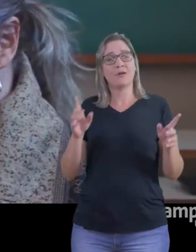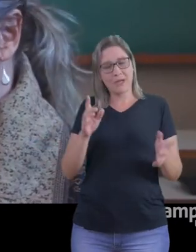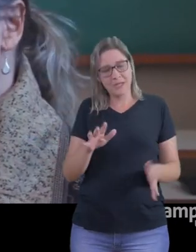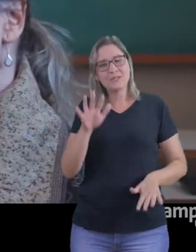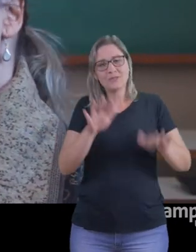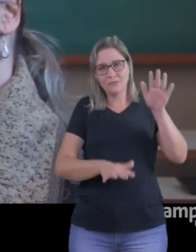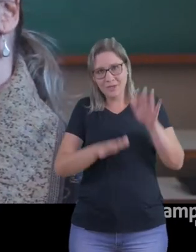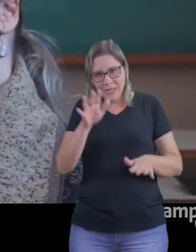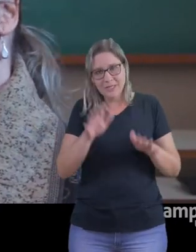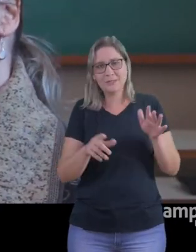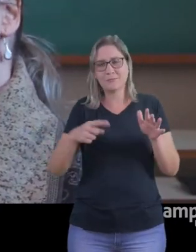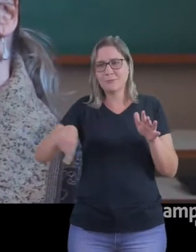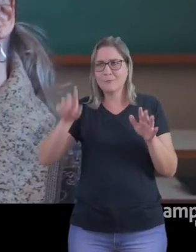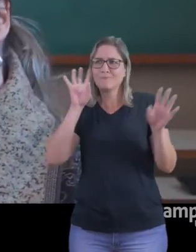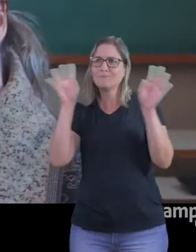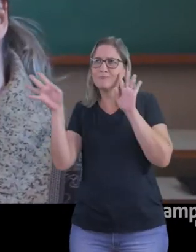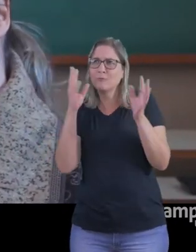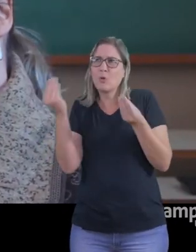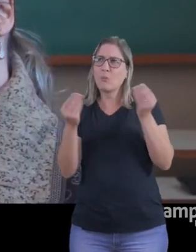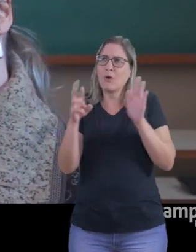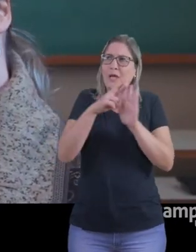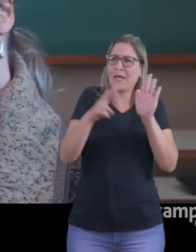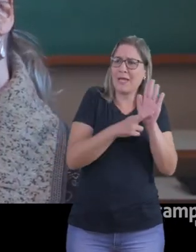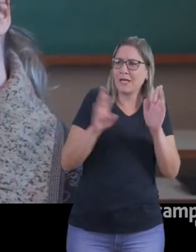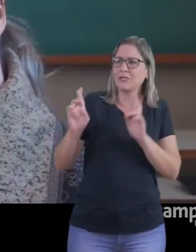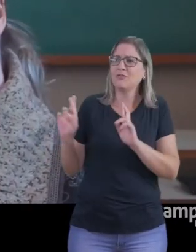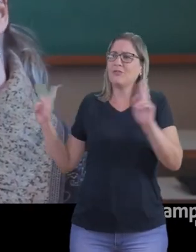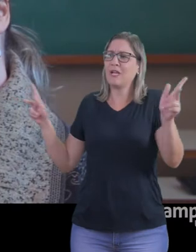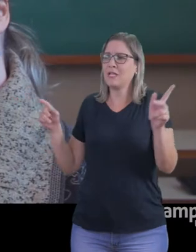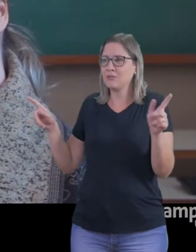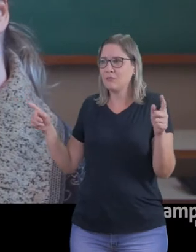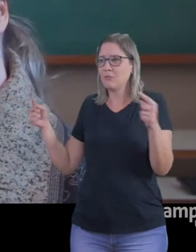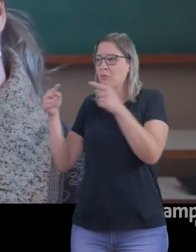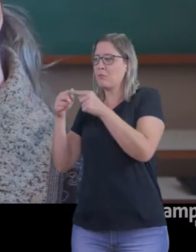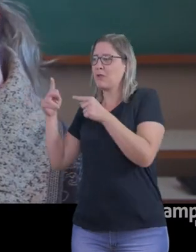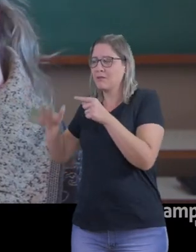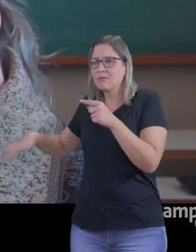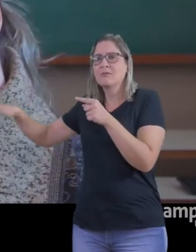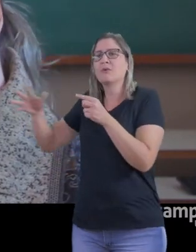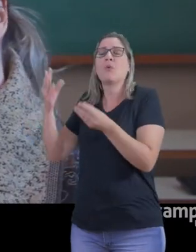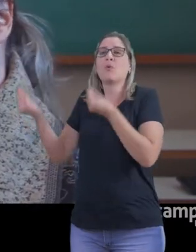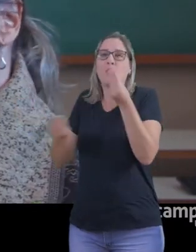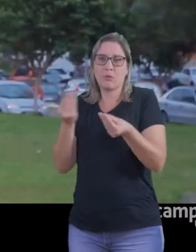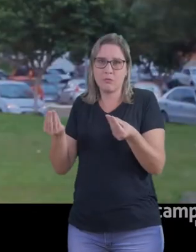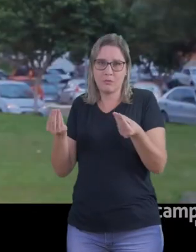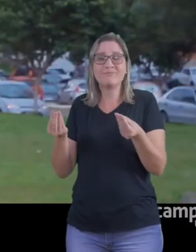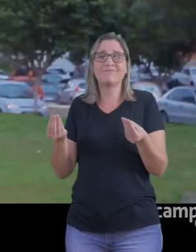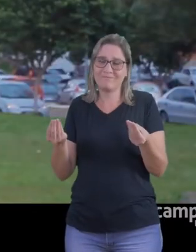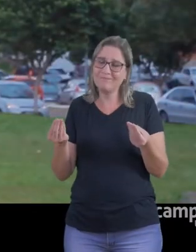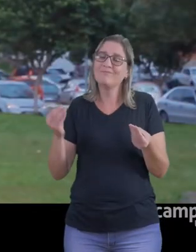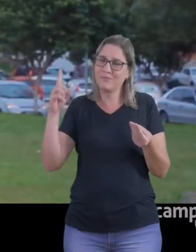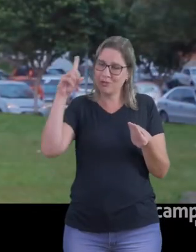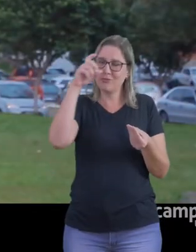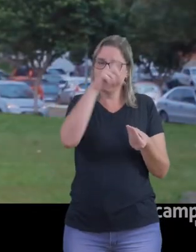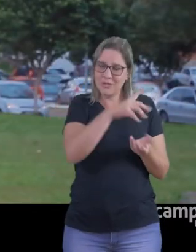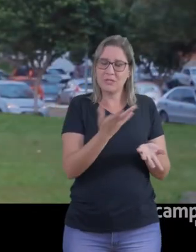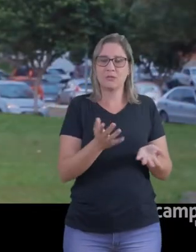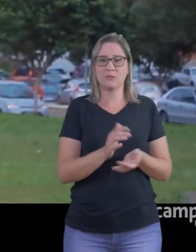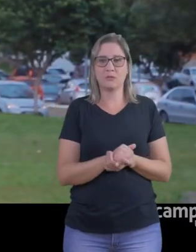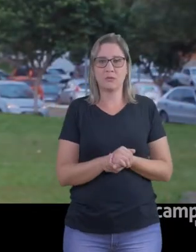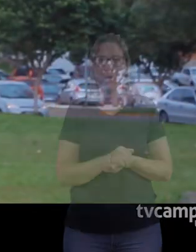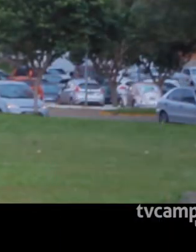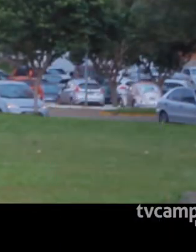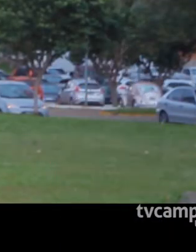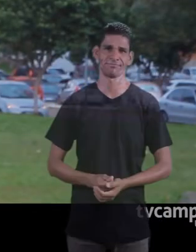elementos que nos fizeram pensar uma política de ingresso diferenciada dessa população. É o momento que a gente está na construção